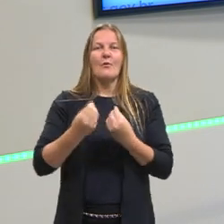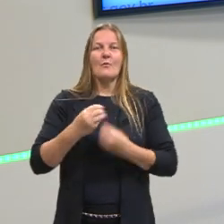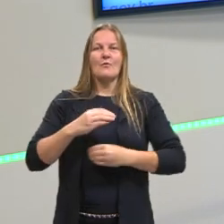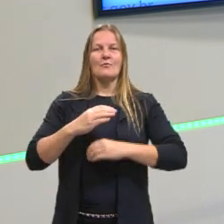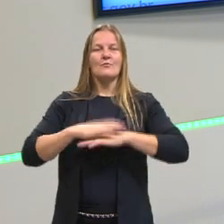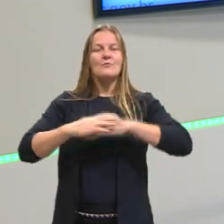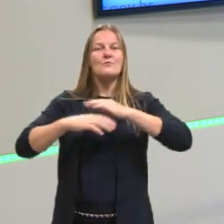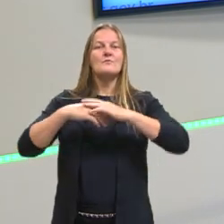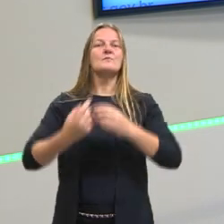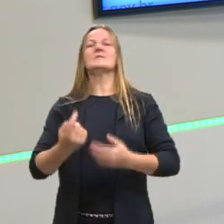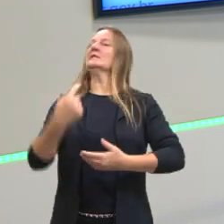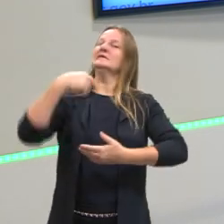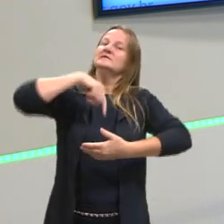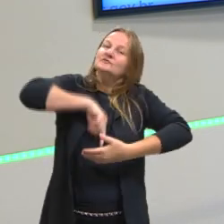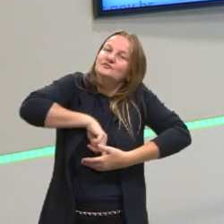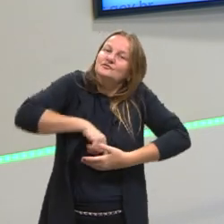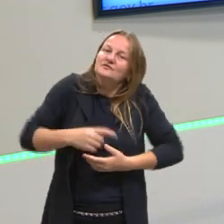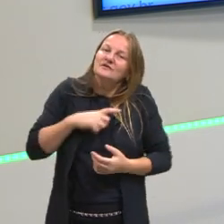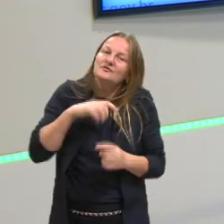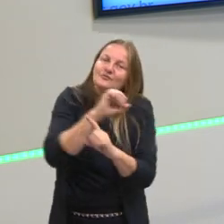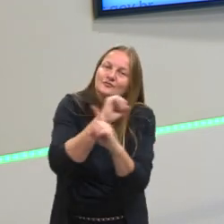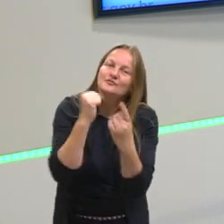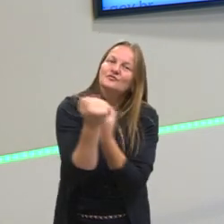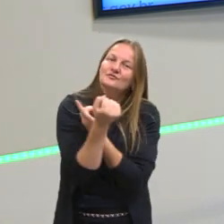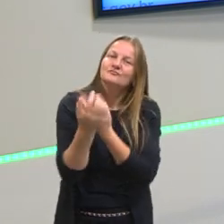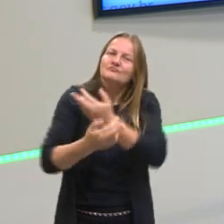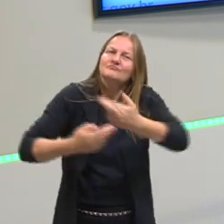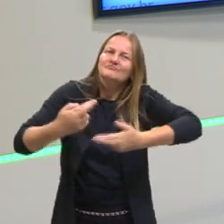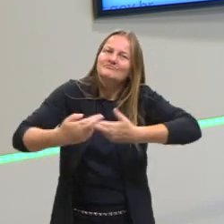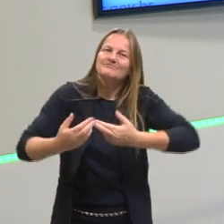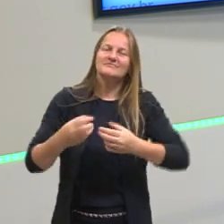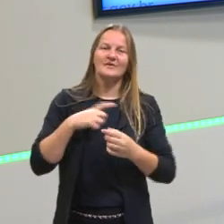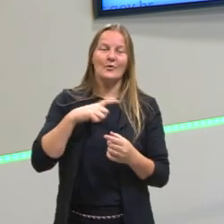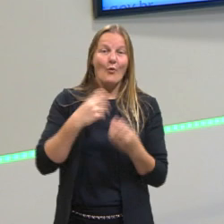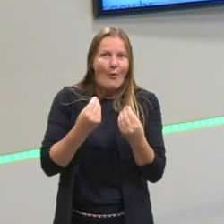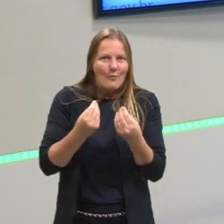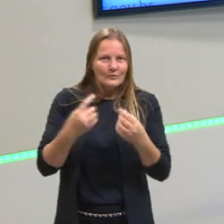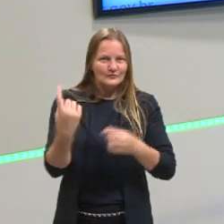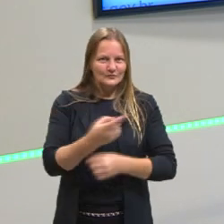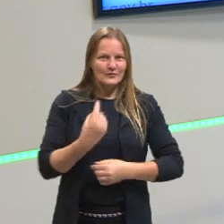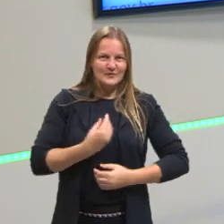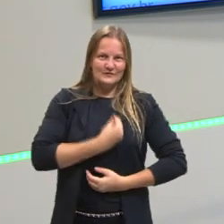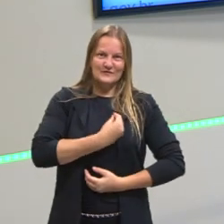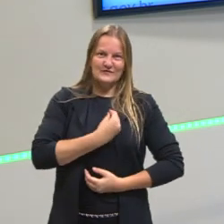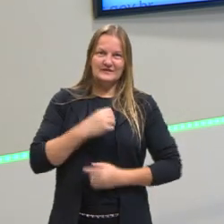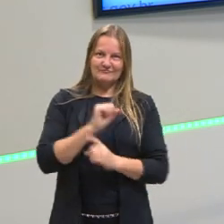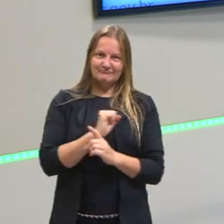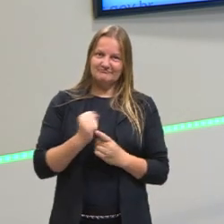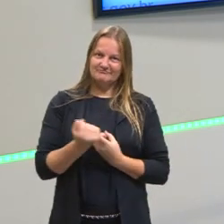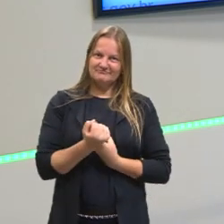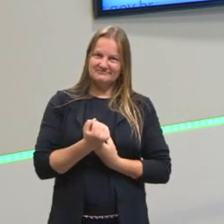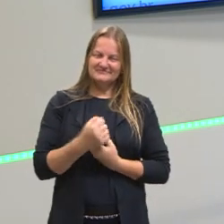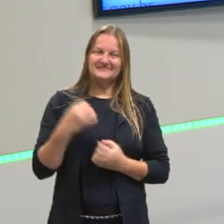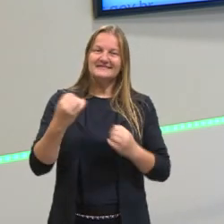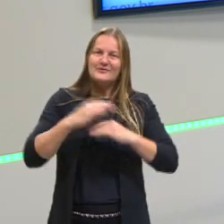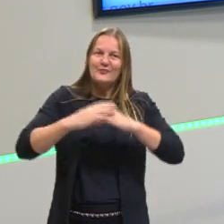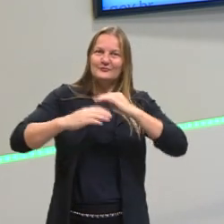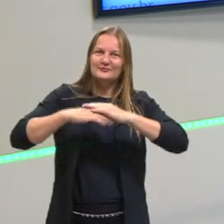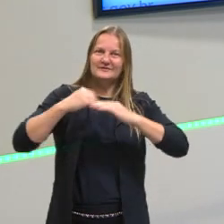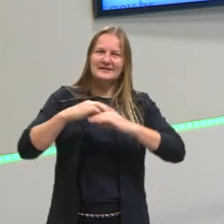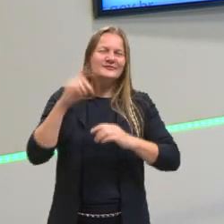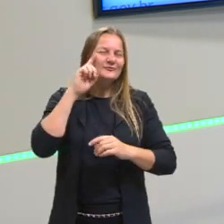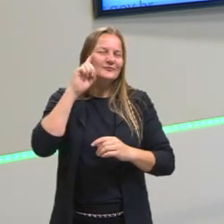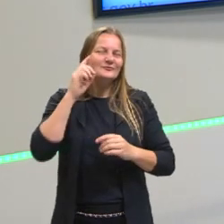subjetiva dentro da sociedade, essa relação social, como nós vivemos em sociedade, como ela é construída.